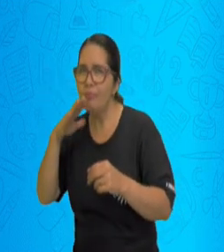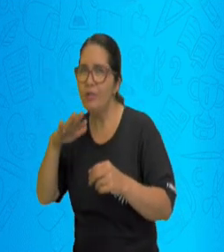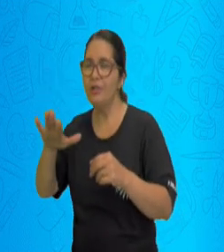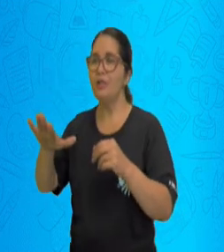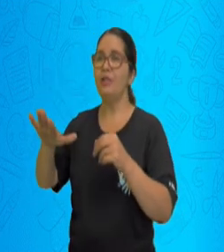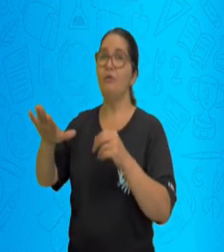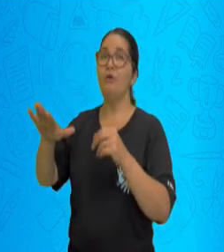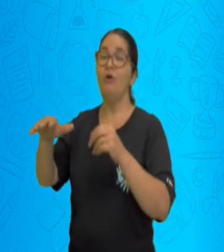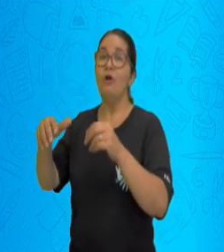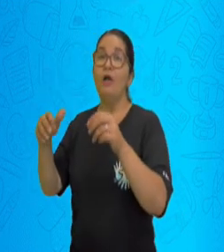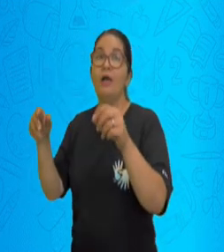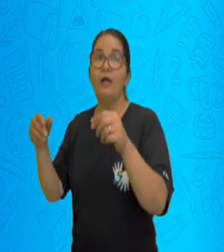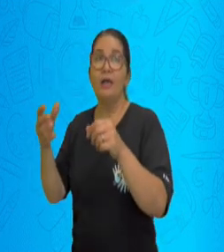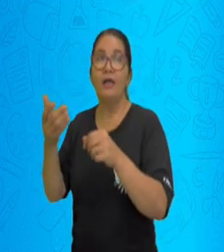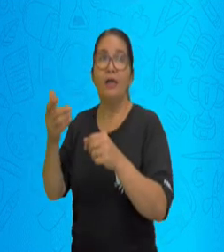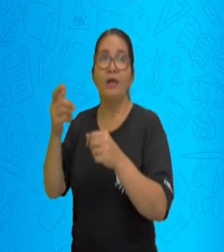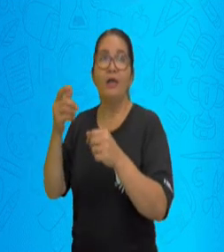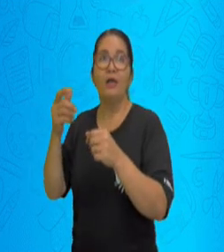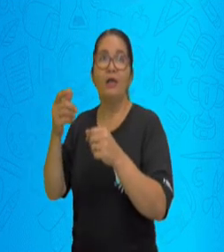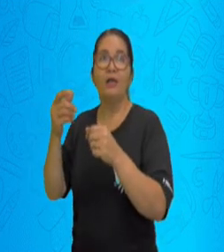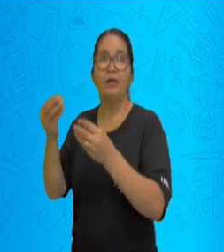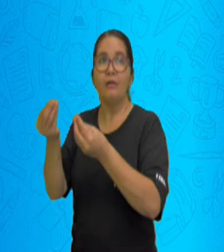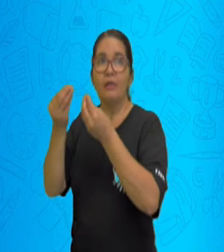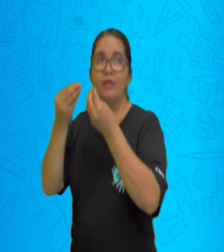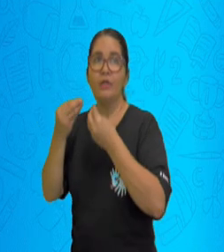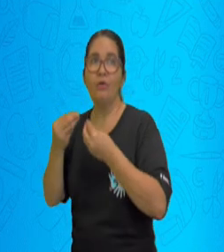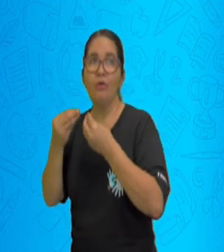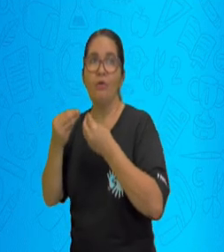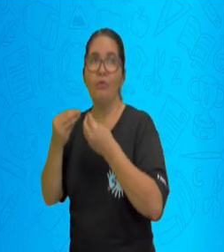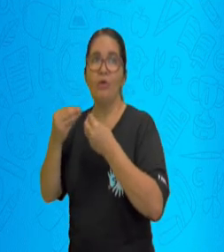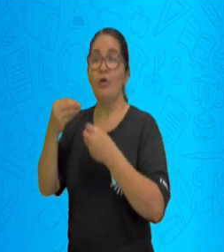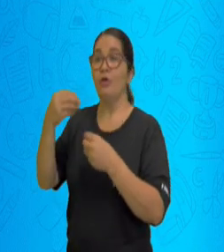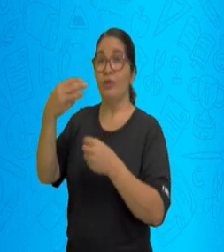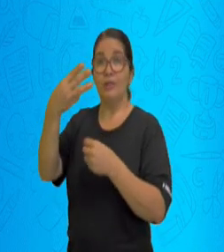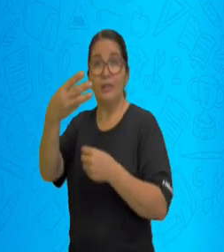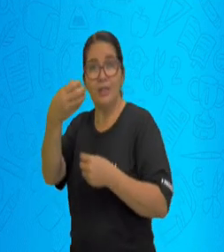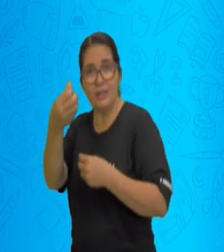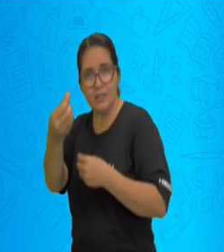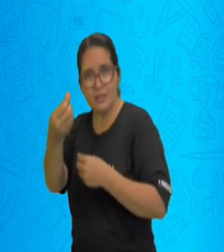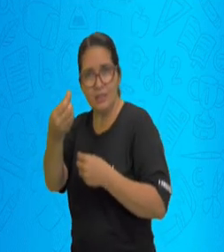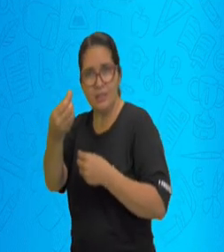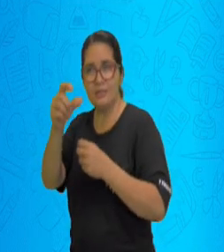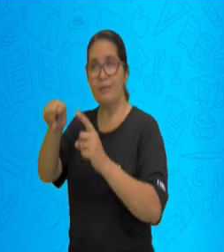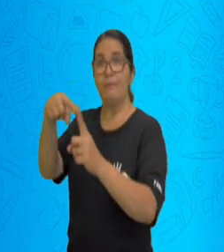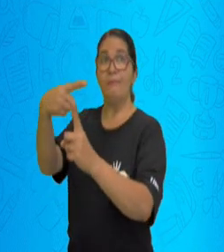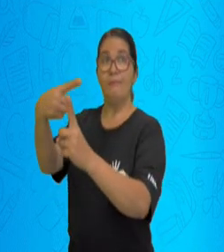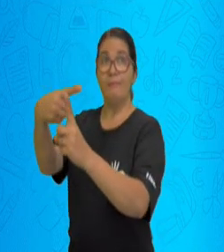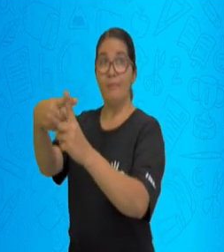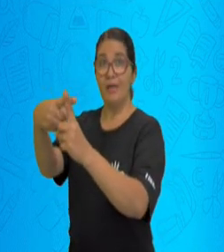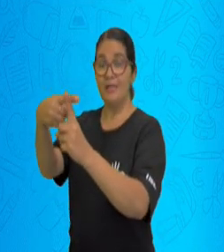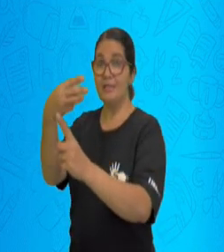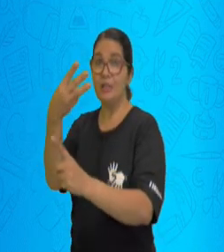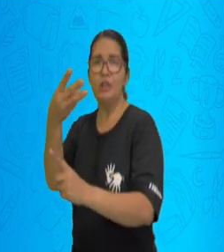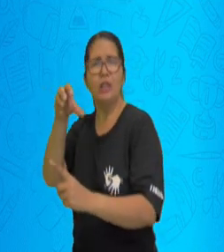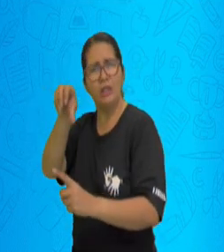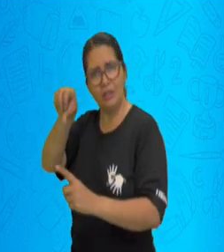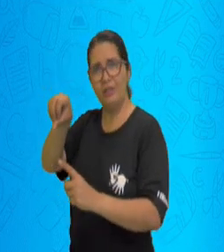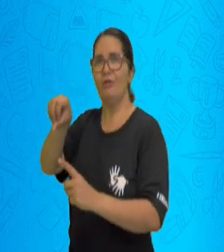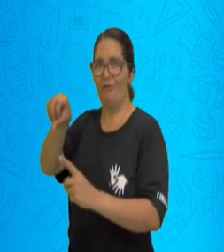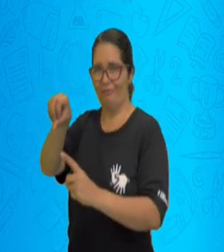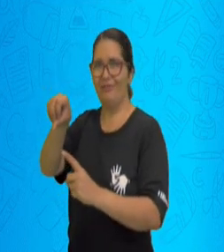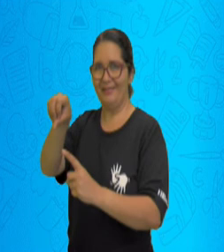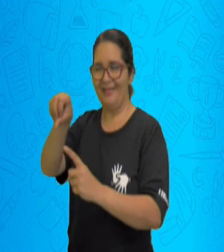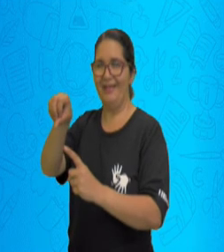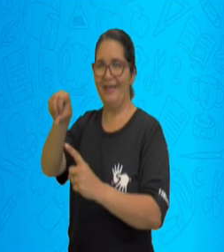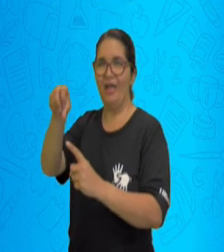da sua mãe e 39 reais do seu tio. Será que esse sistema estabelece de igualdade? Vamos